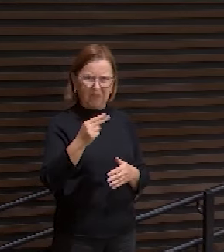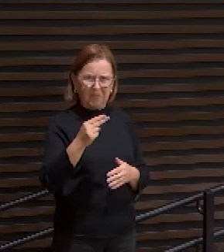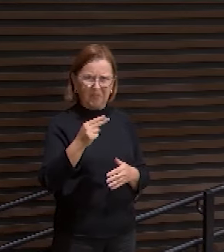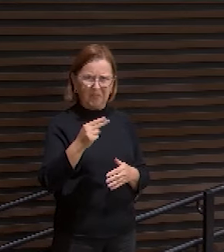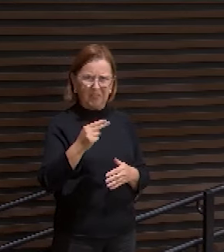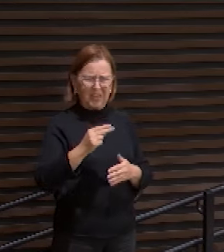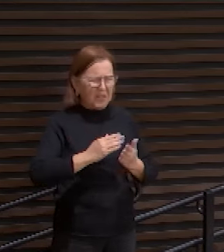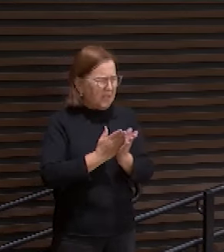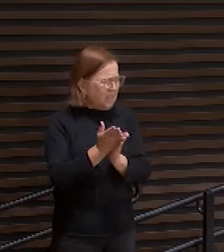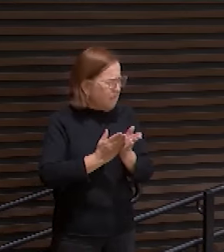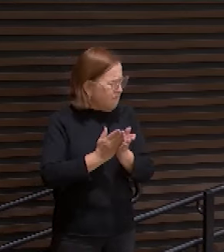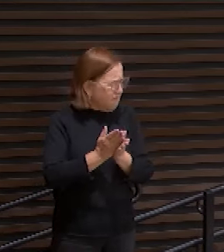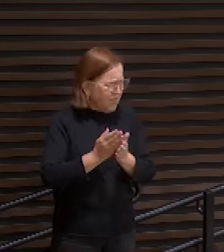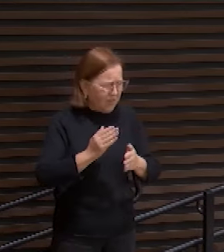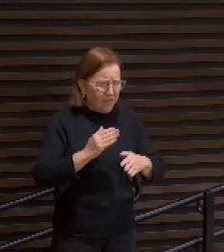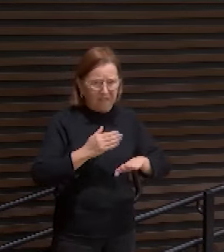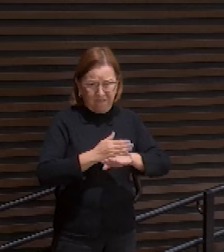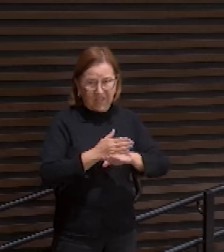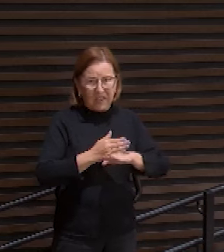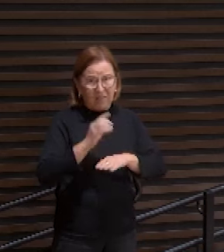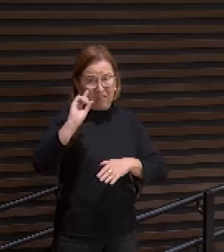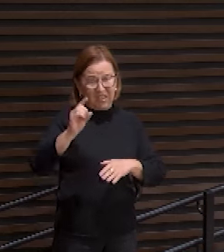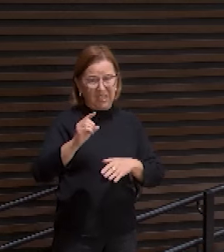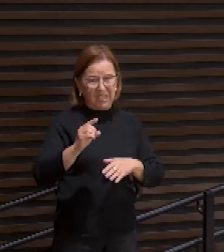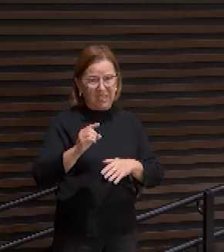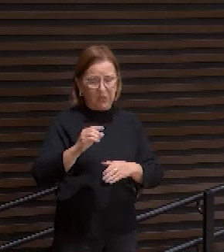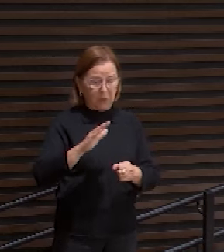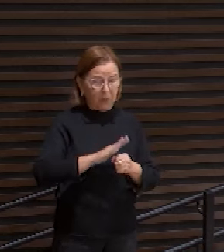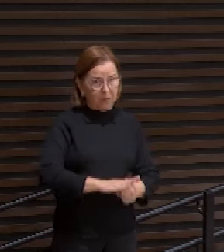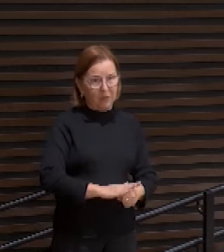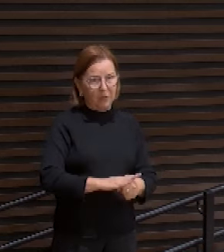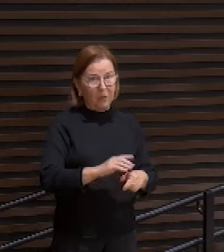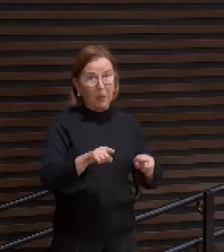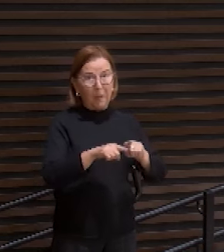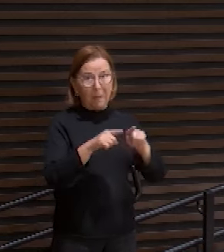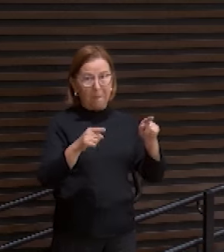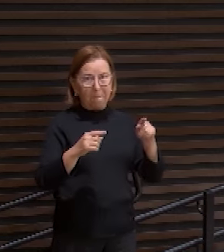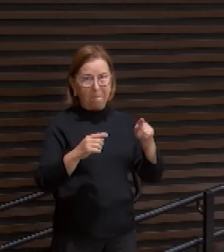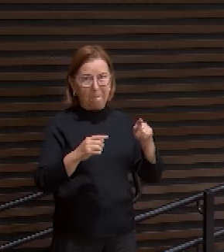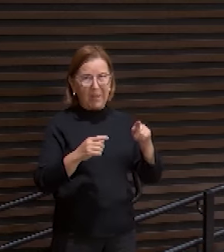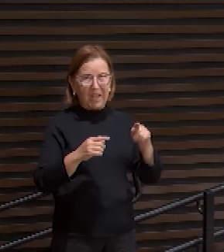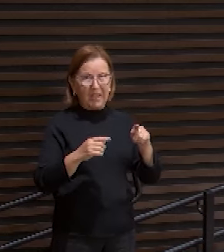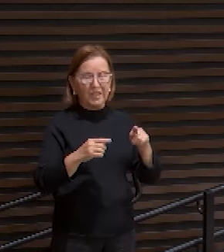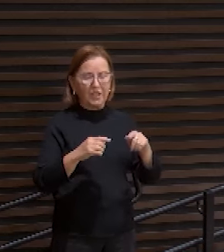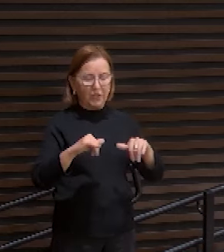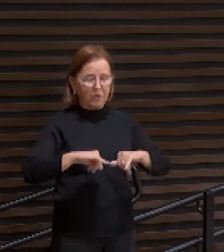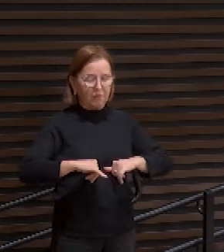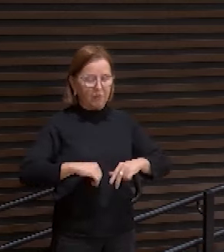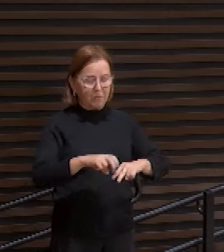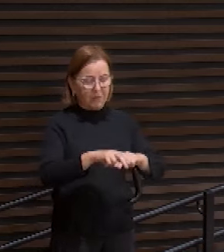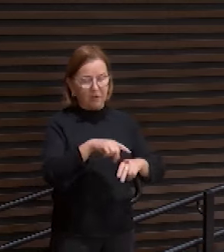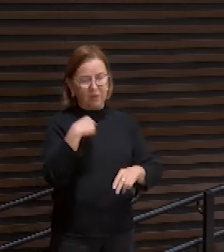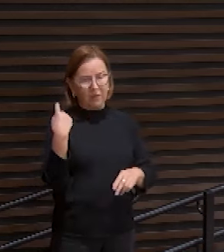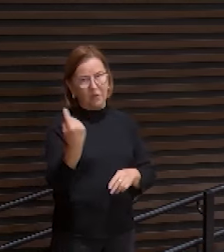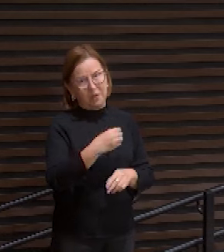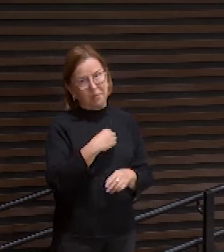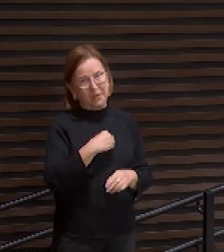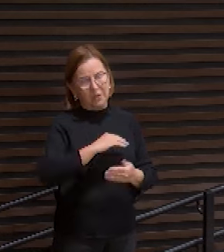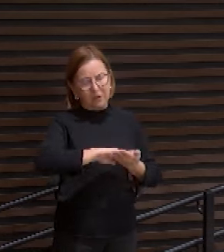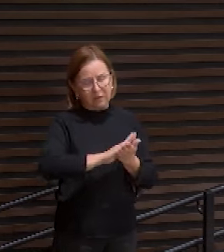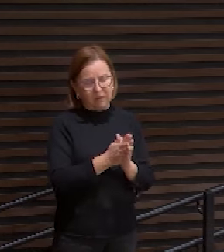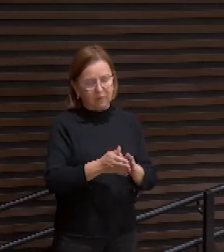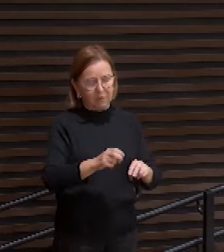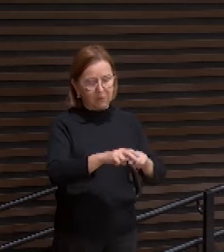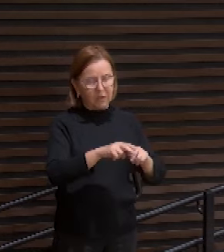ferido de Deus e oprimido. Mas ele foi traspassado pelas nossas transgressões e moído pelas